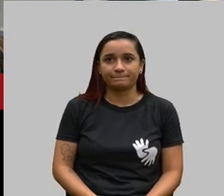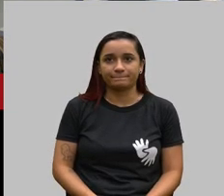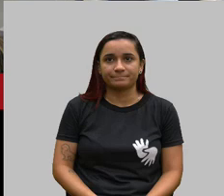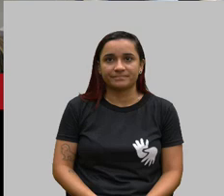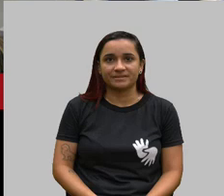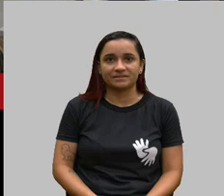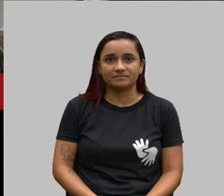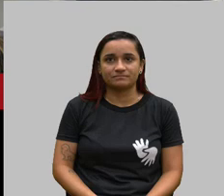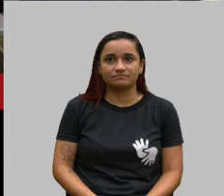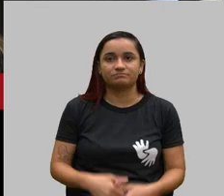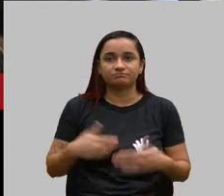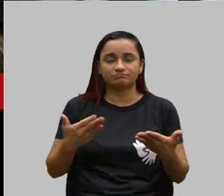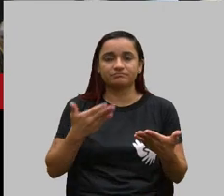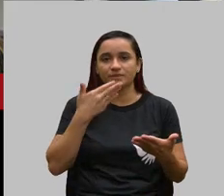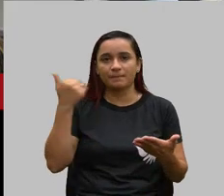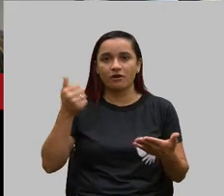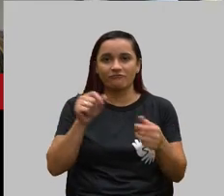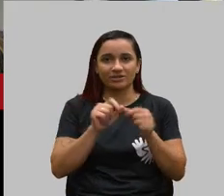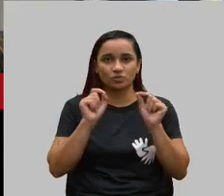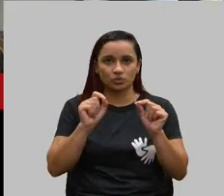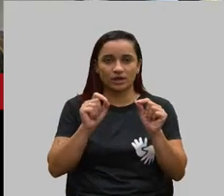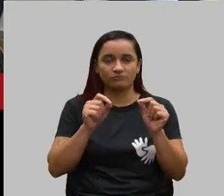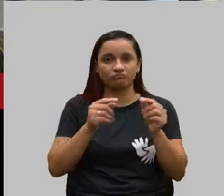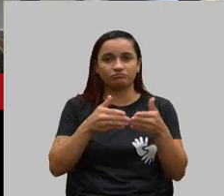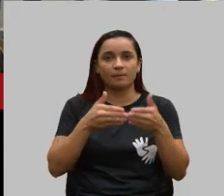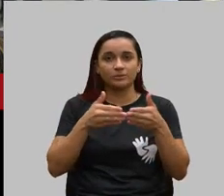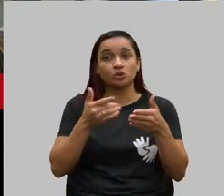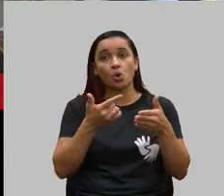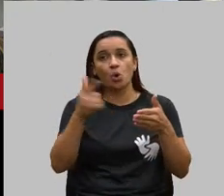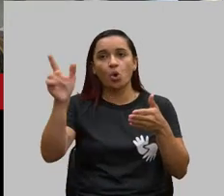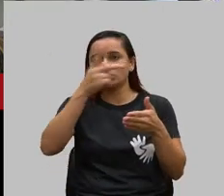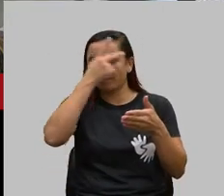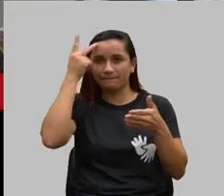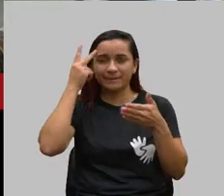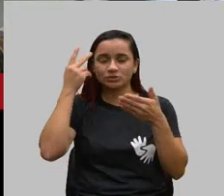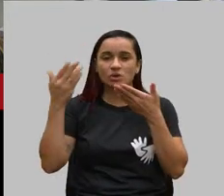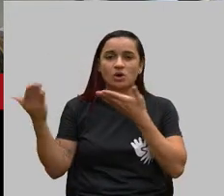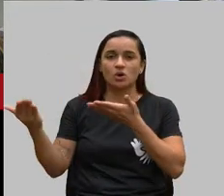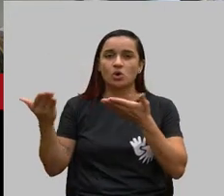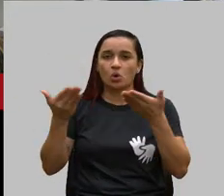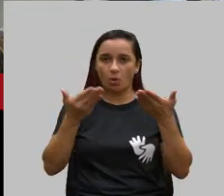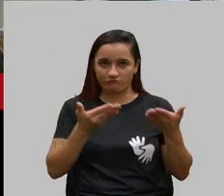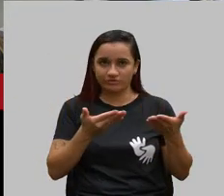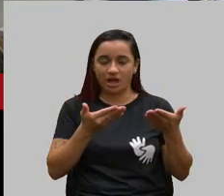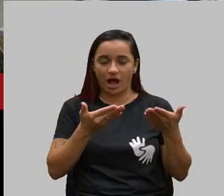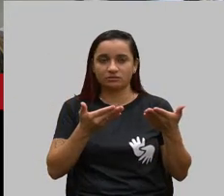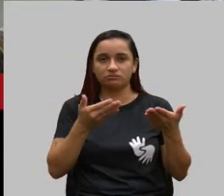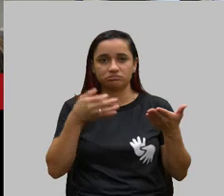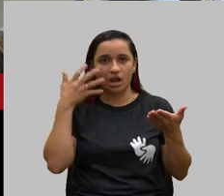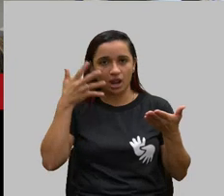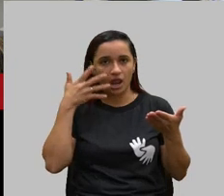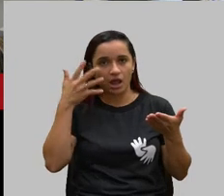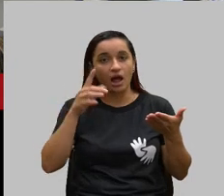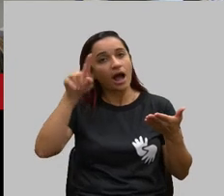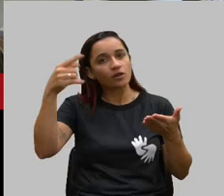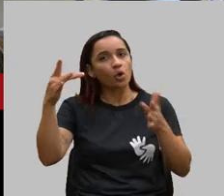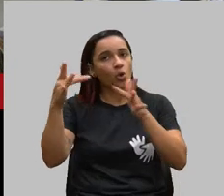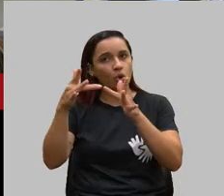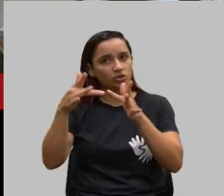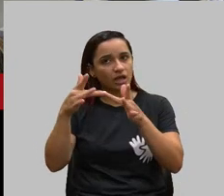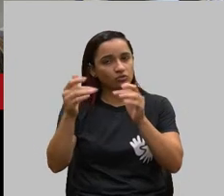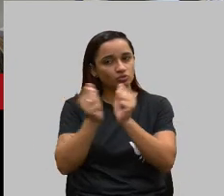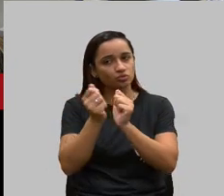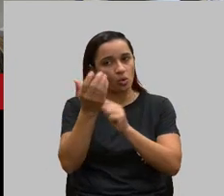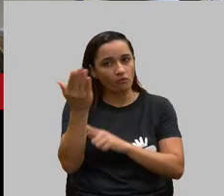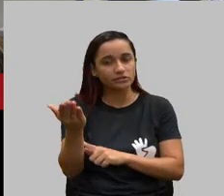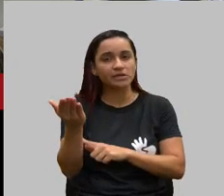Nós vamos fazer o seguinte, vou passar para outro convidado e aí, sim, a gente entra em contato com você e aí nós